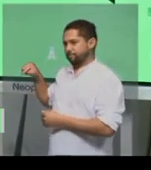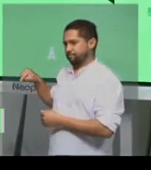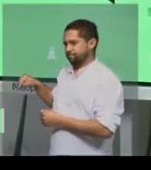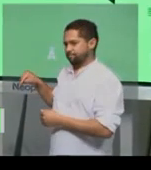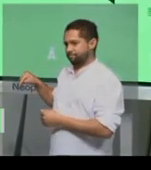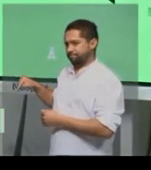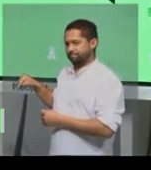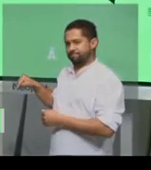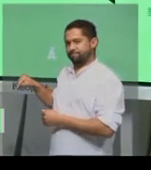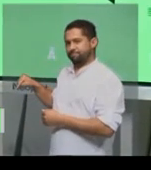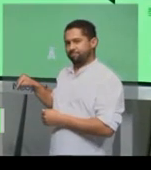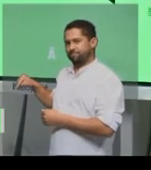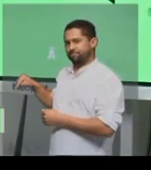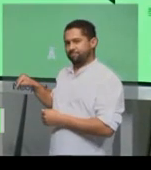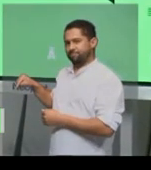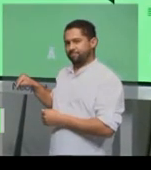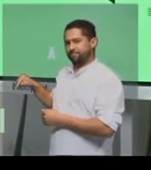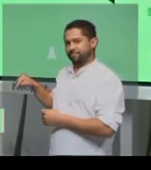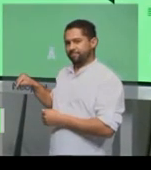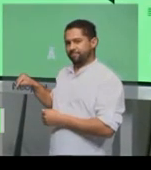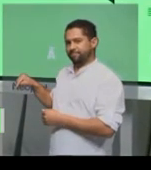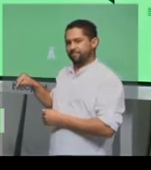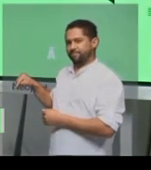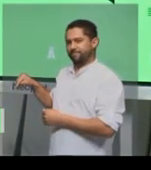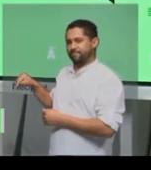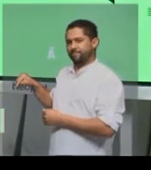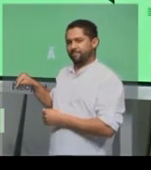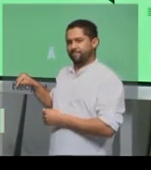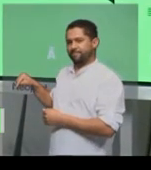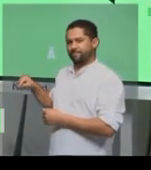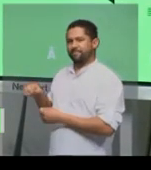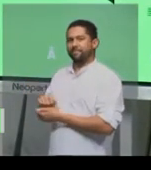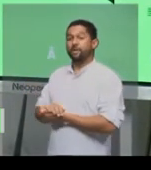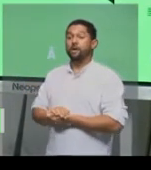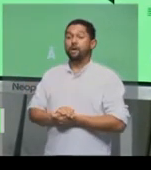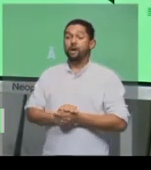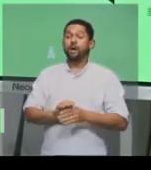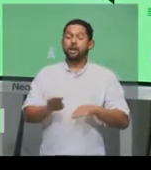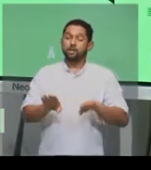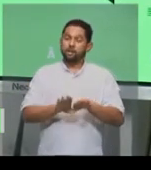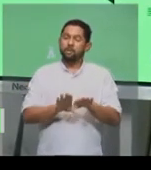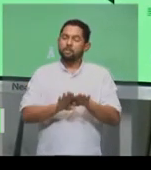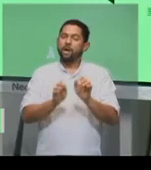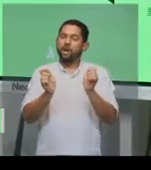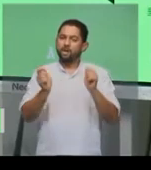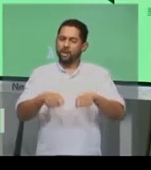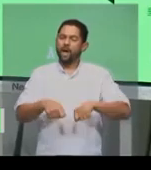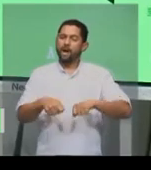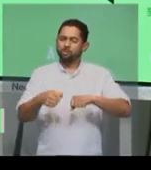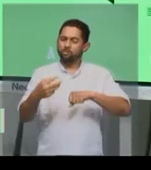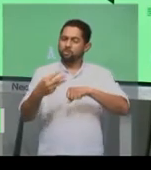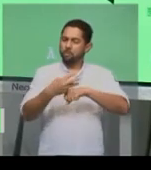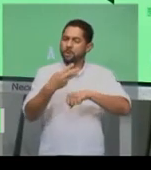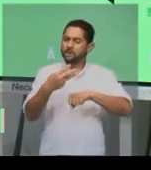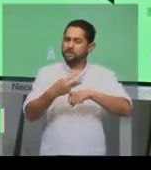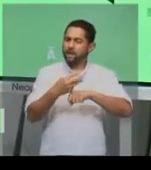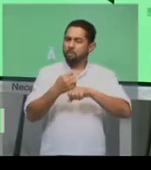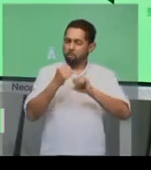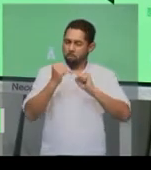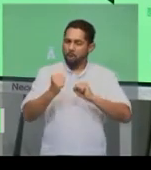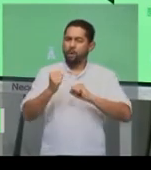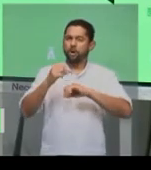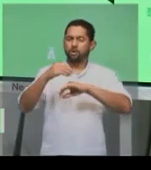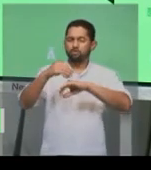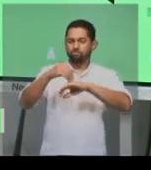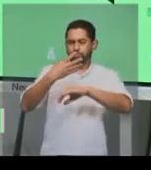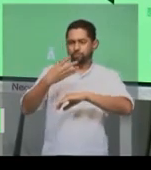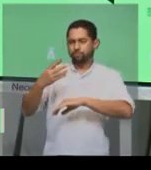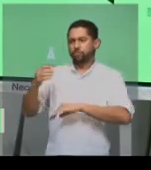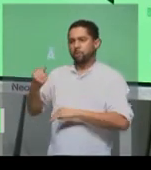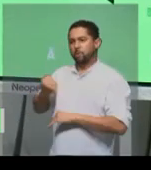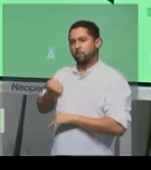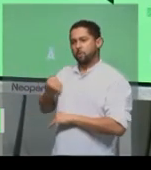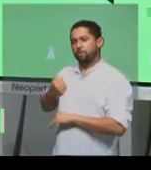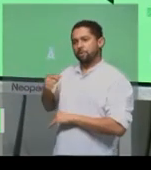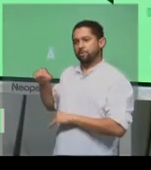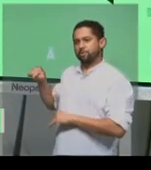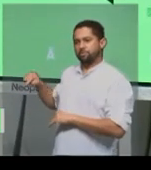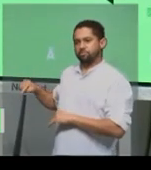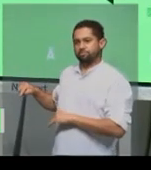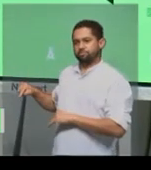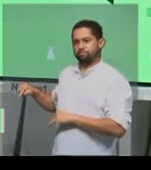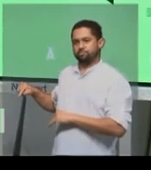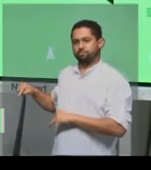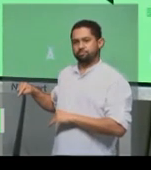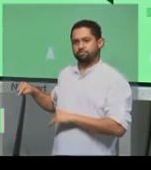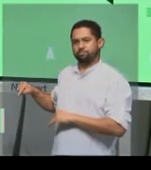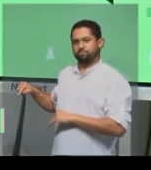-3254-3009 ou envia uma mensagem para o nosso WhatsApp número 319